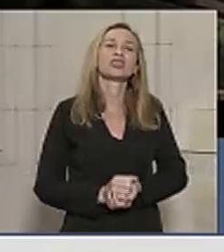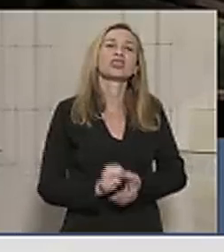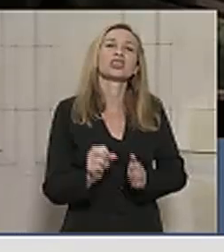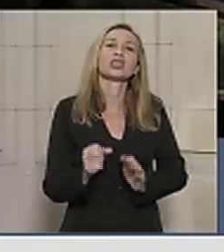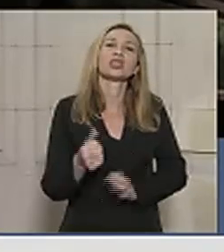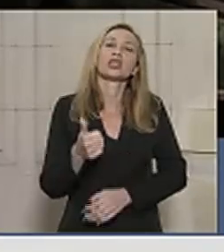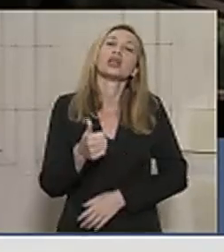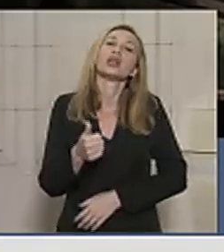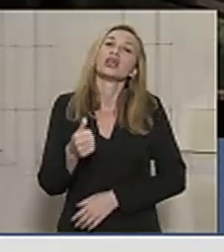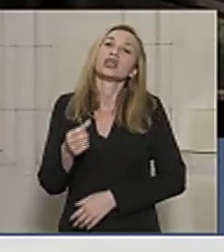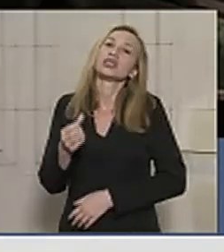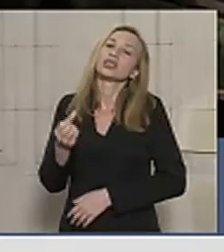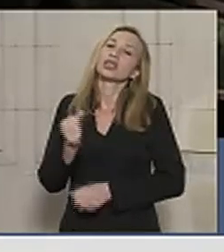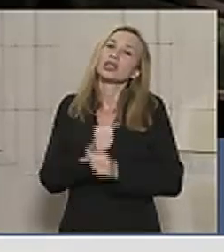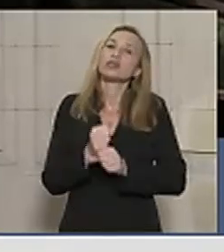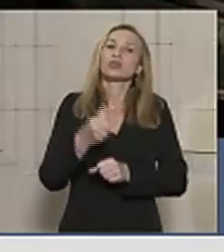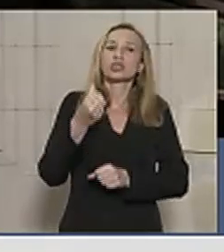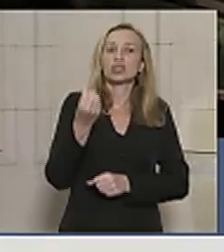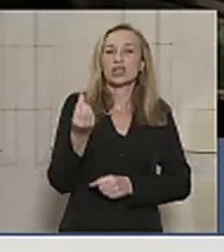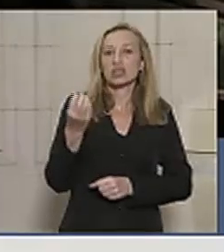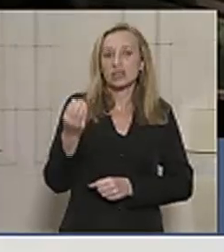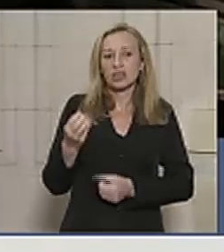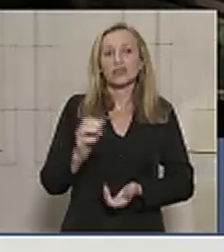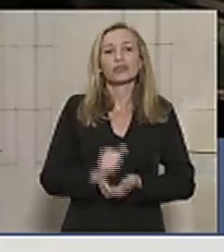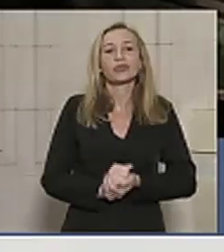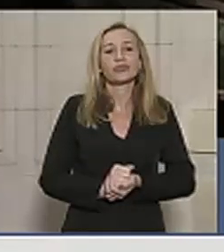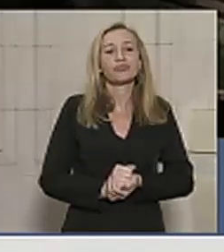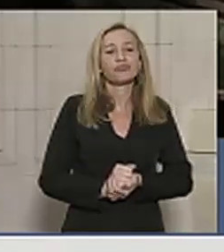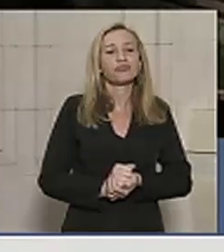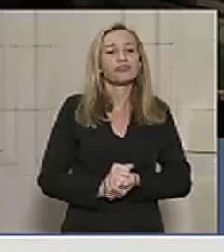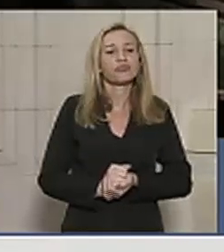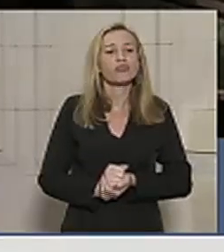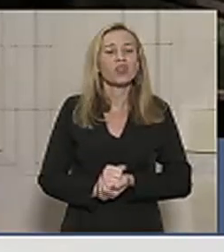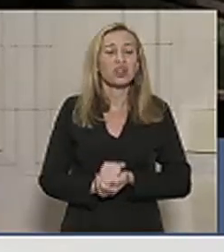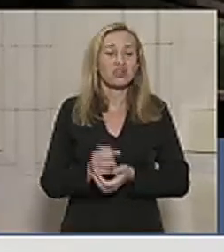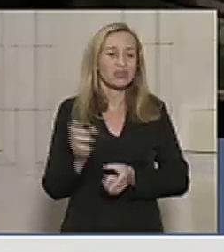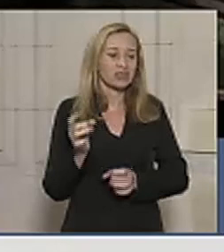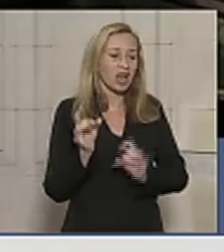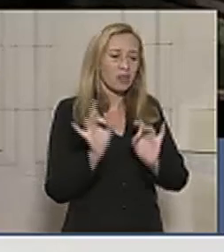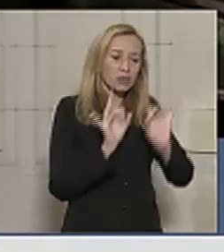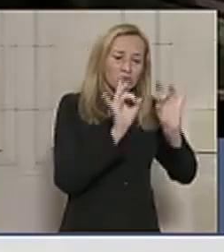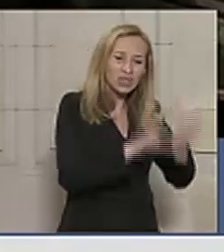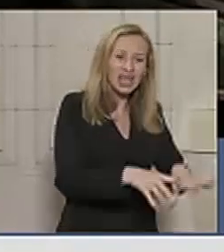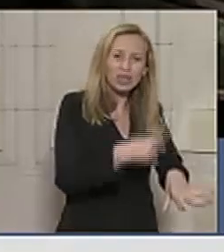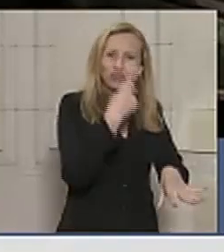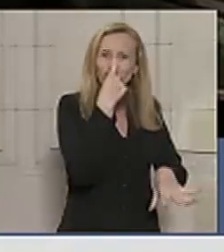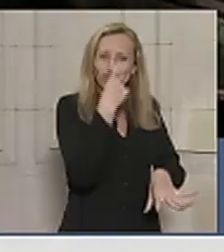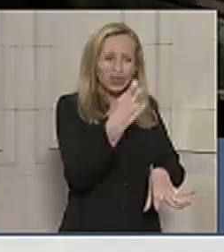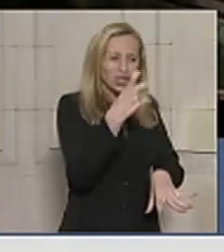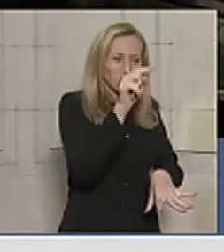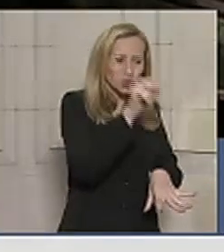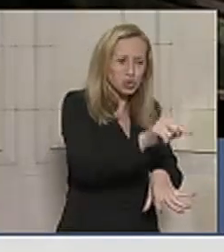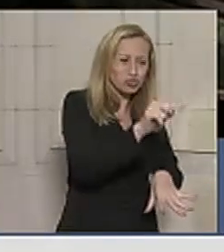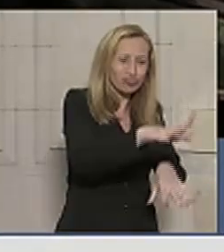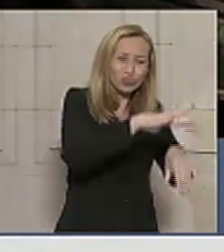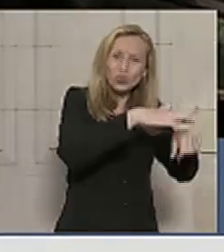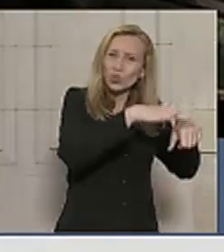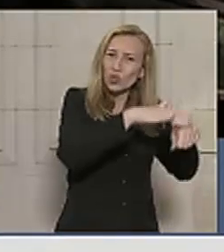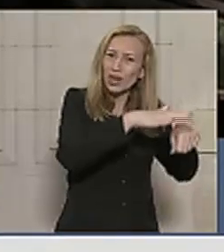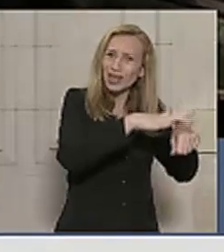terreno hoje abandonado, com proliferação de lixo, de doenças, de pestes